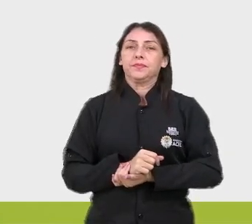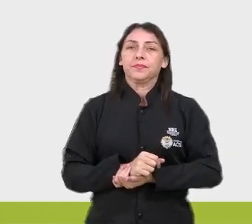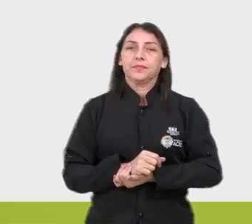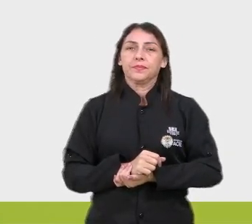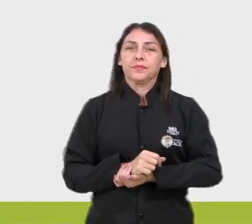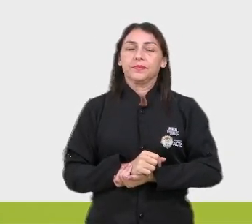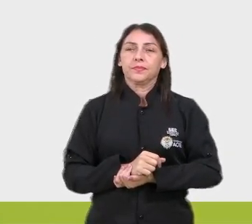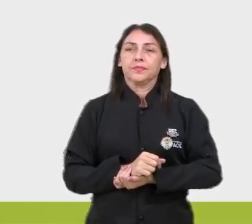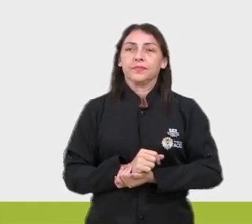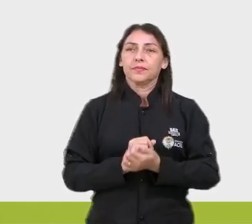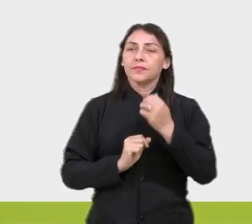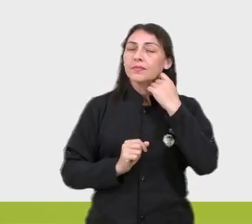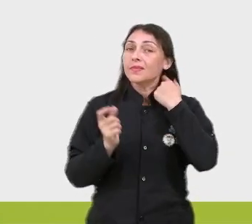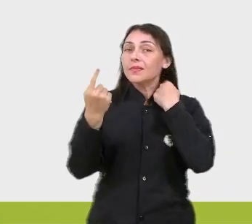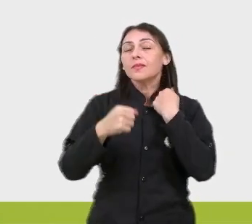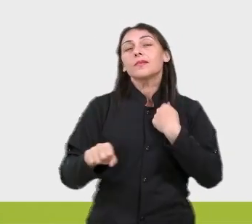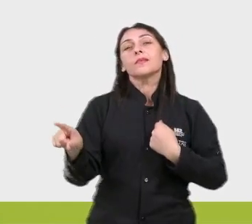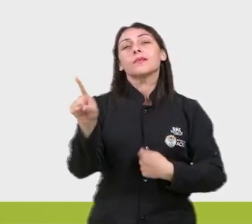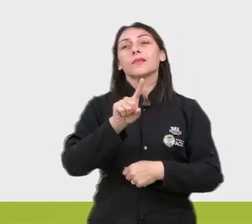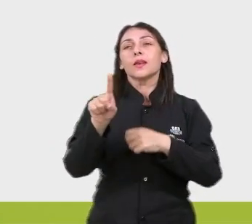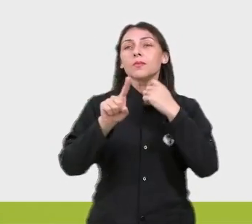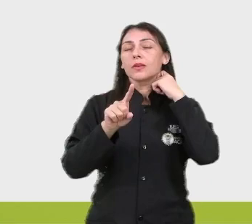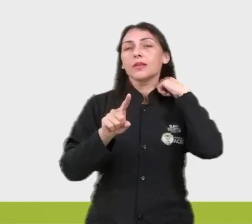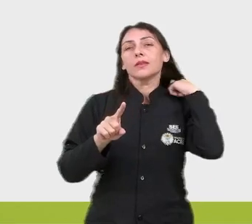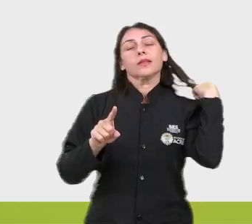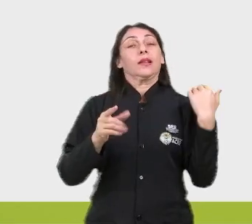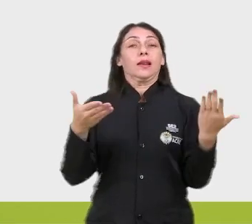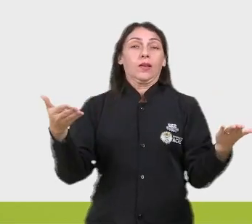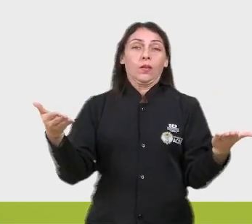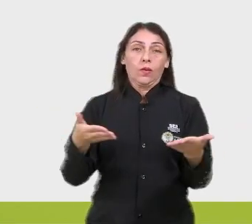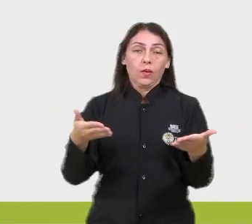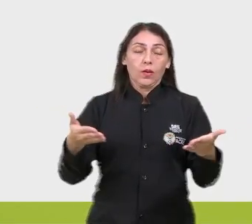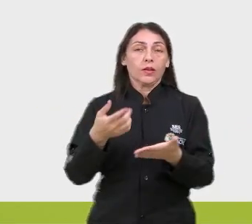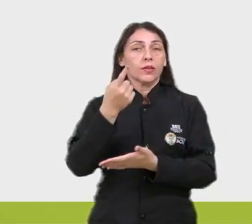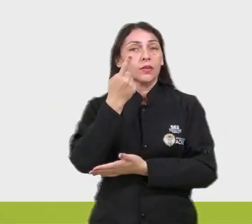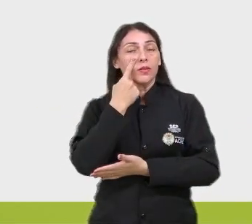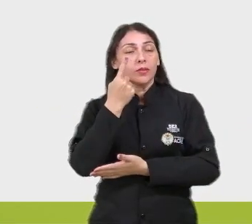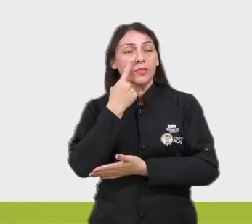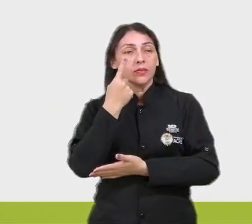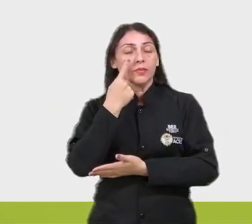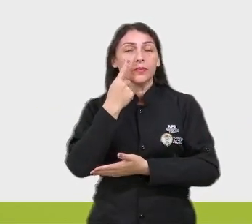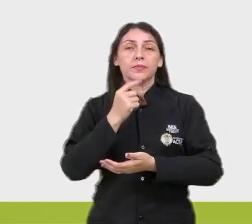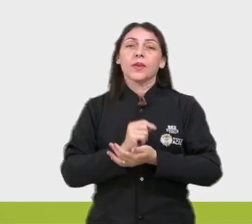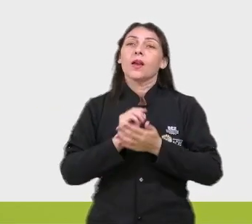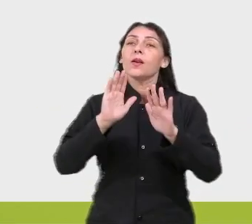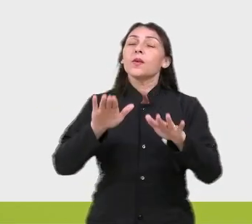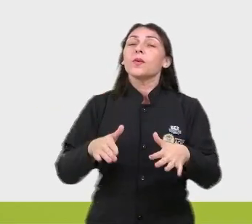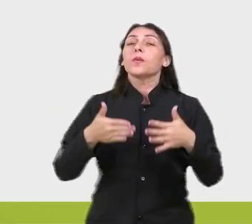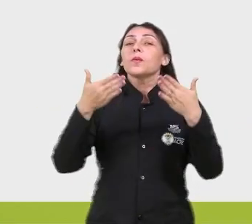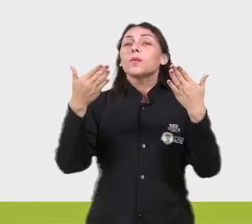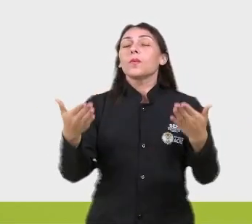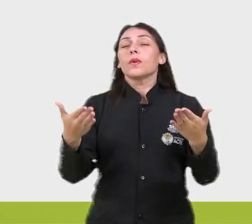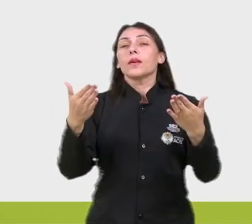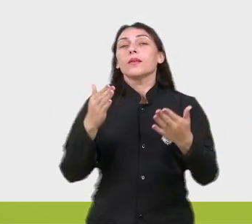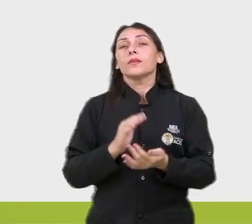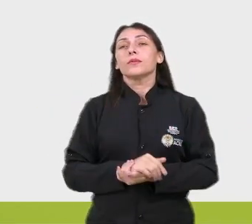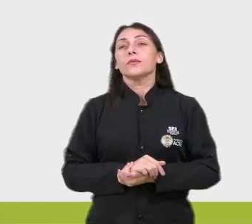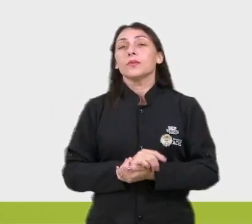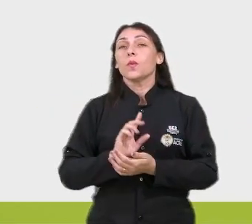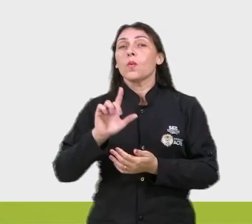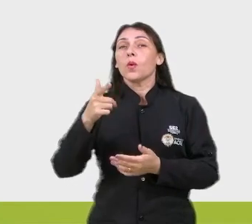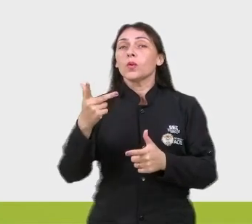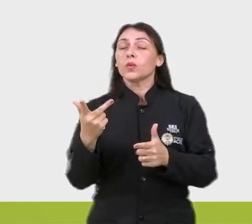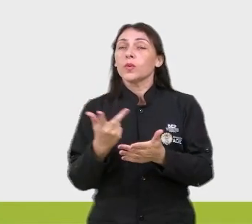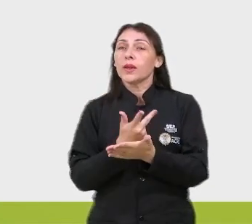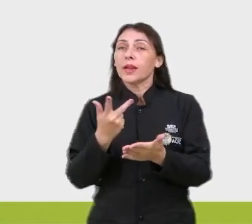totalmente desnecessário. Então, agora nós vamos ver qual é a outra situação. Agora,